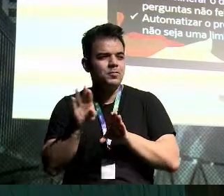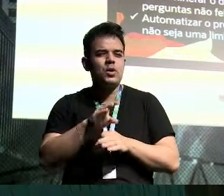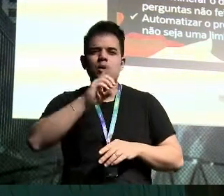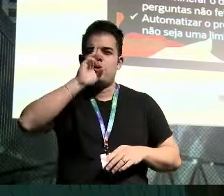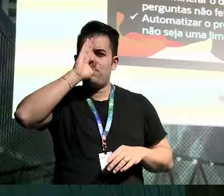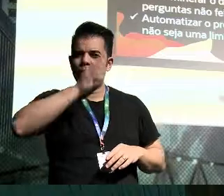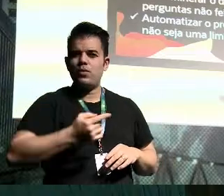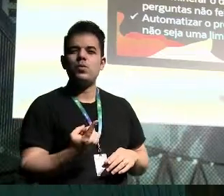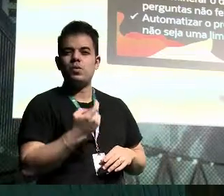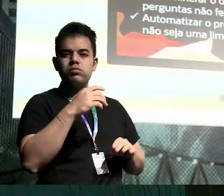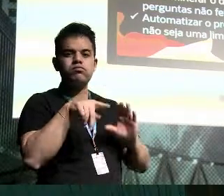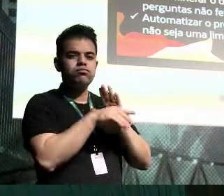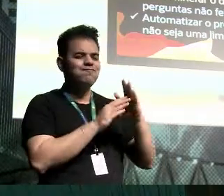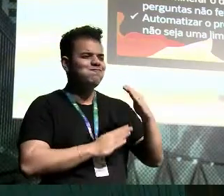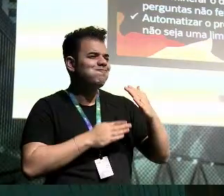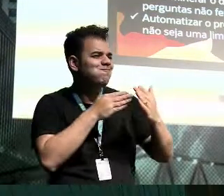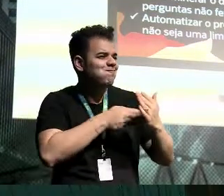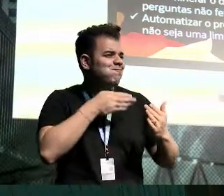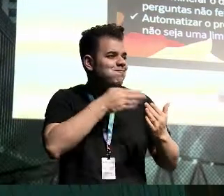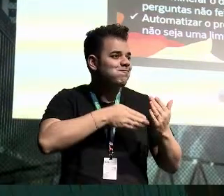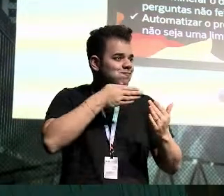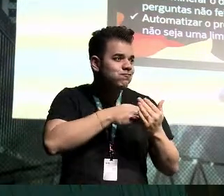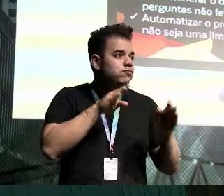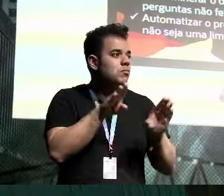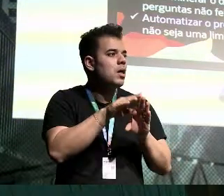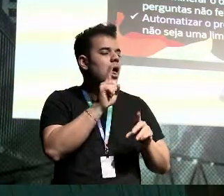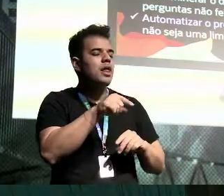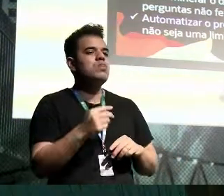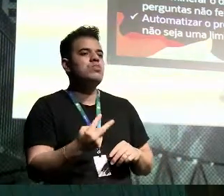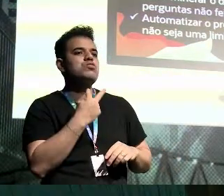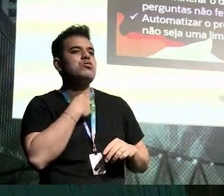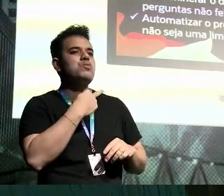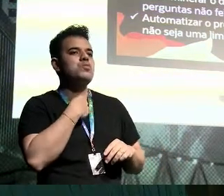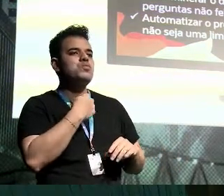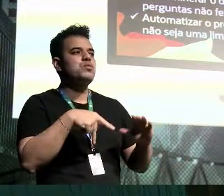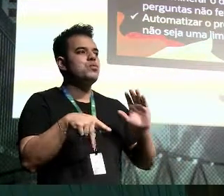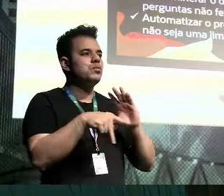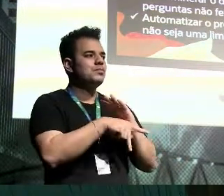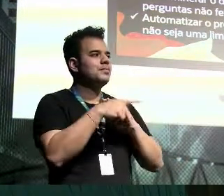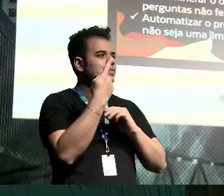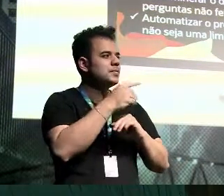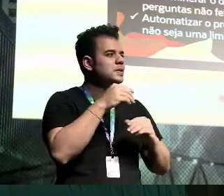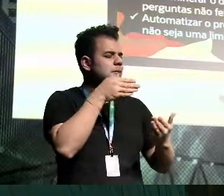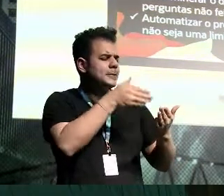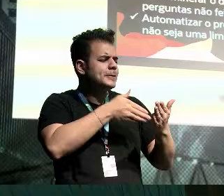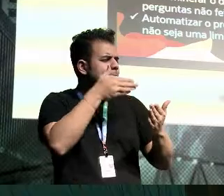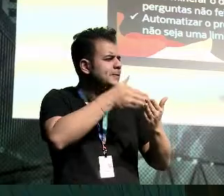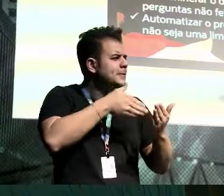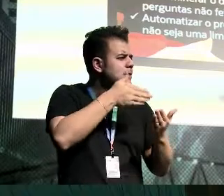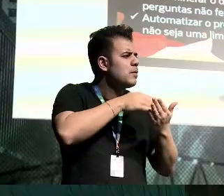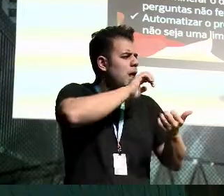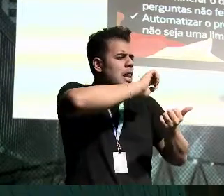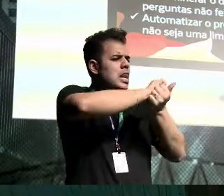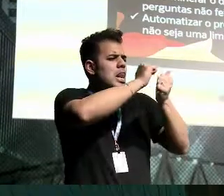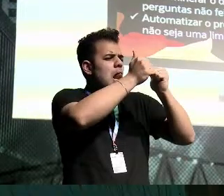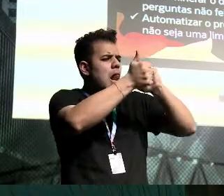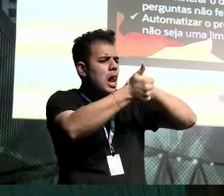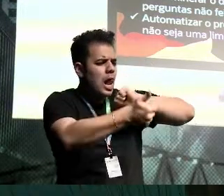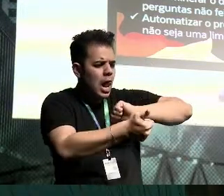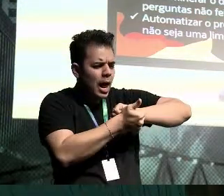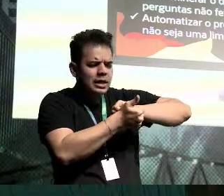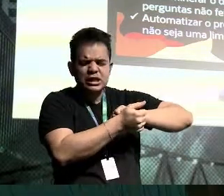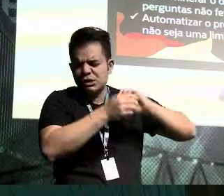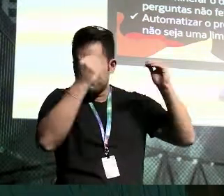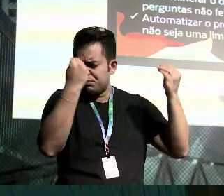limitação. Ou seja, você não pode estabelecer um guardrail que não tenha condições de ser flexível para a sua